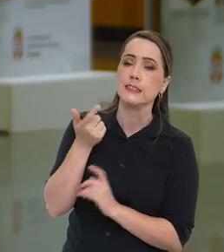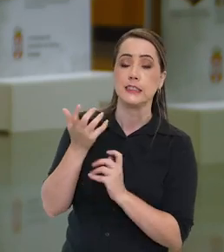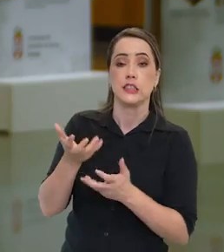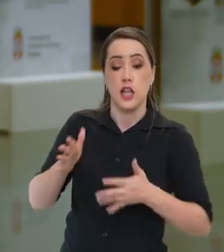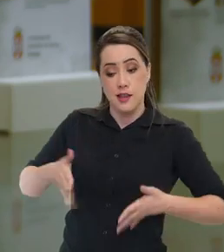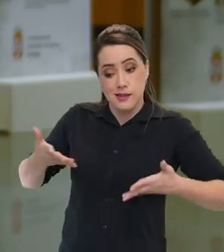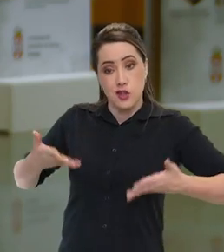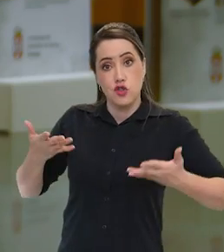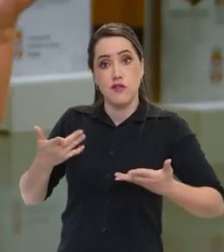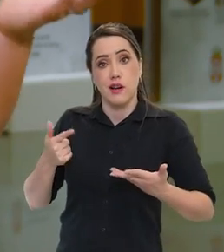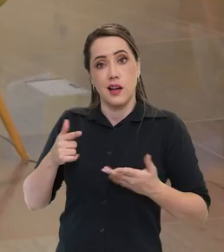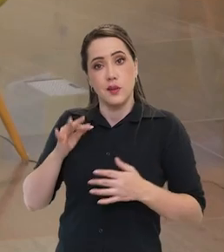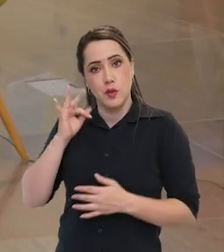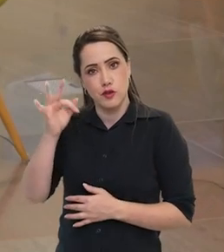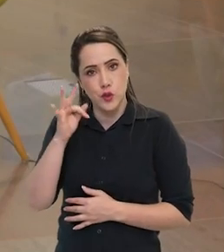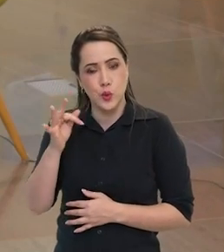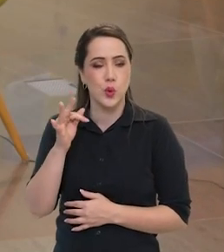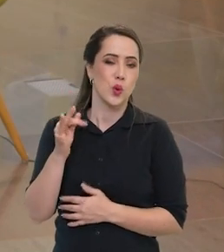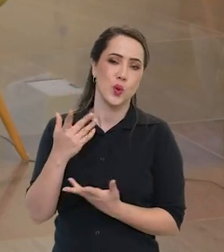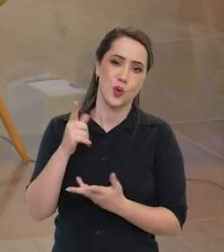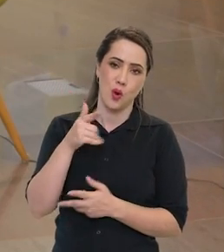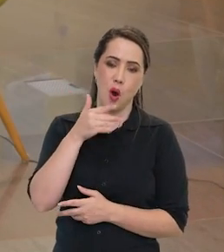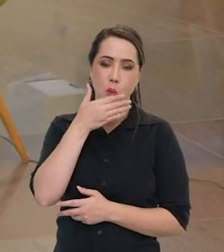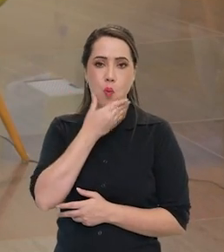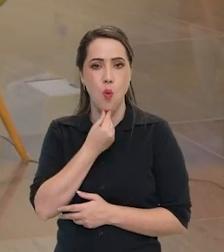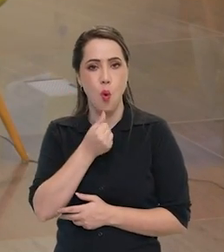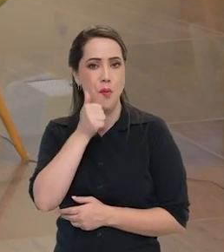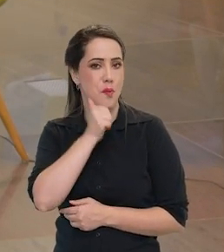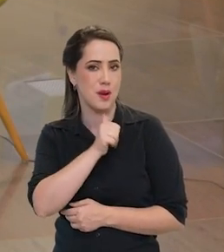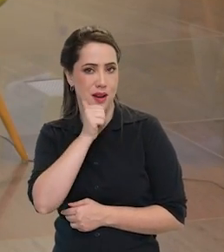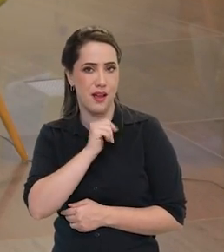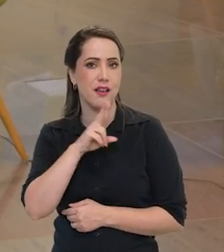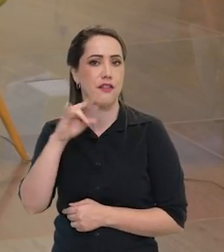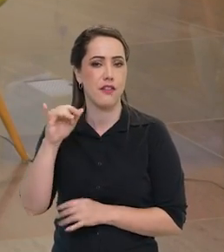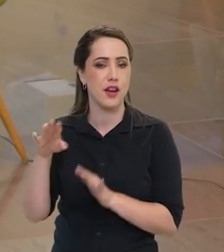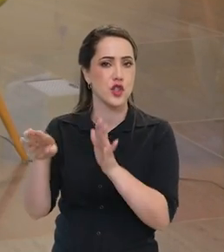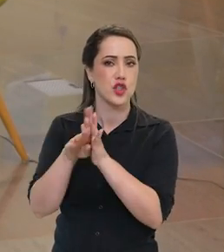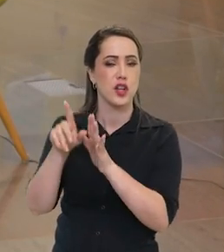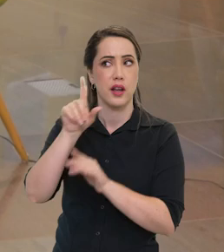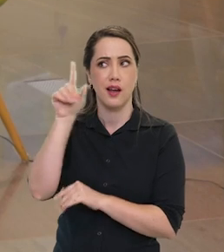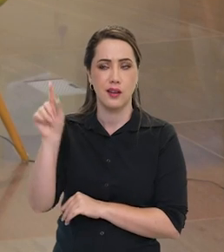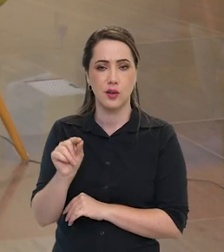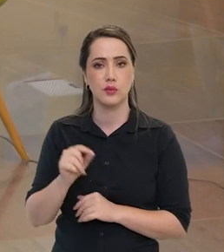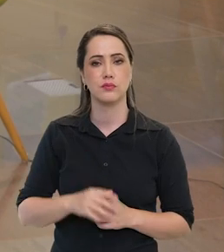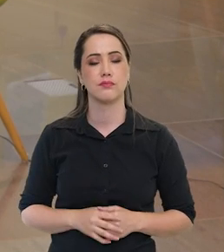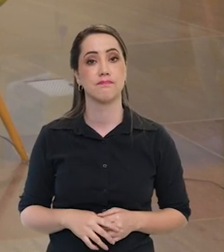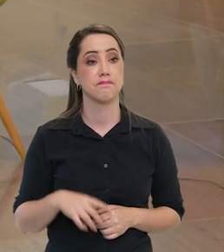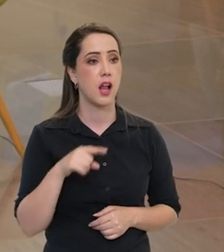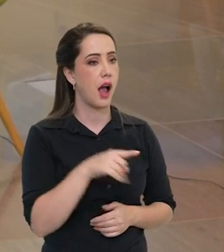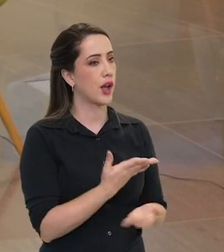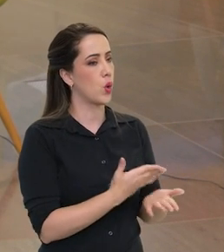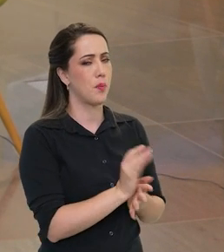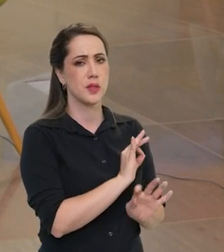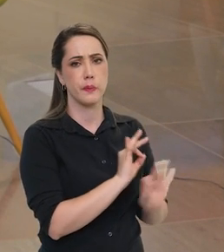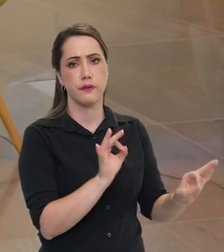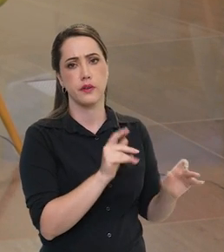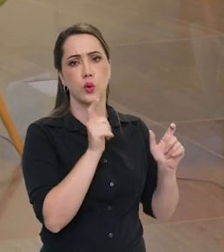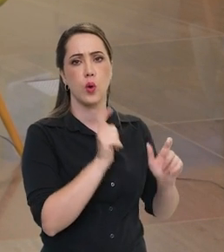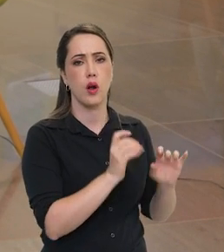incentivada a ser essa próxima mulher ou homem brasileiro que vai para a Lua? Bom, aqui é um excelente começo.